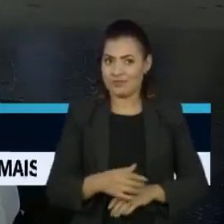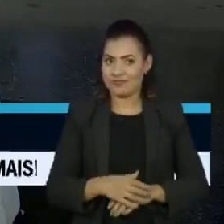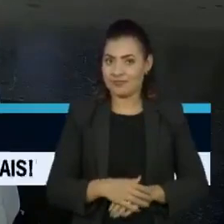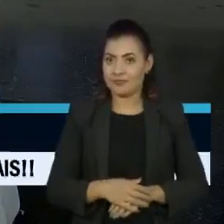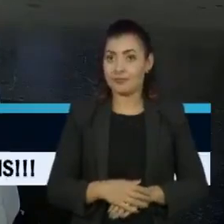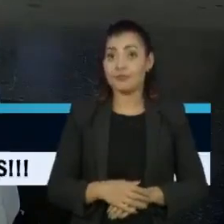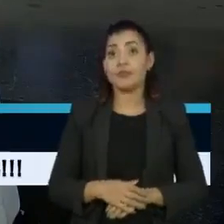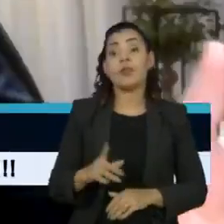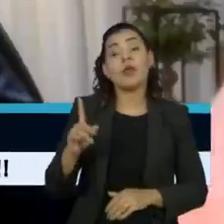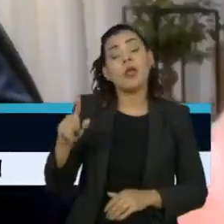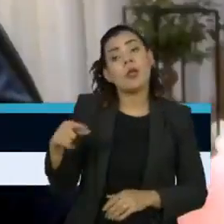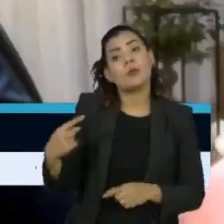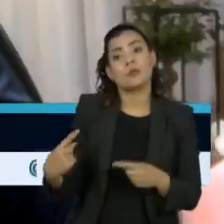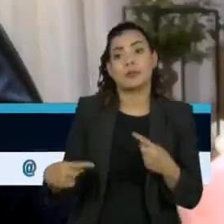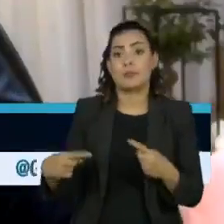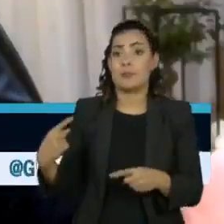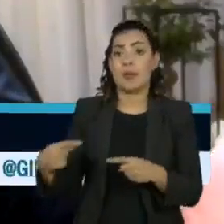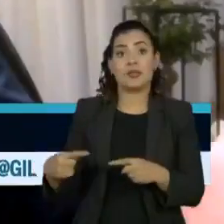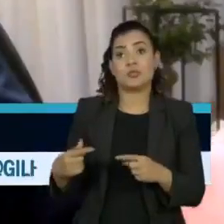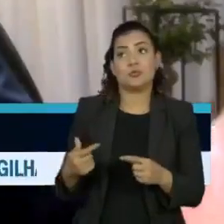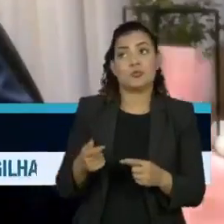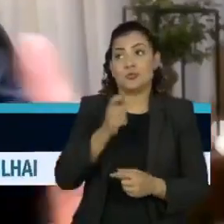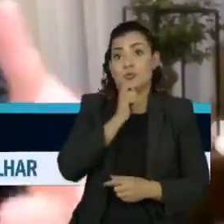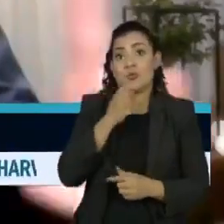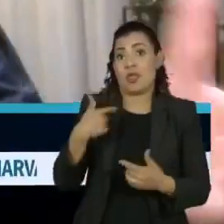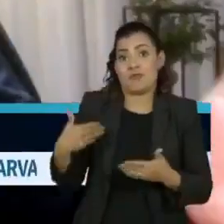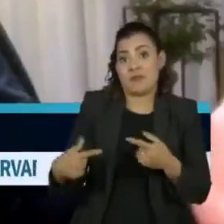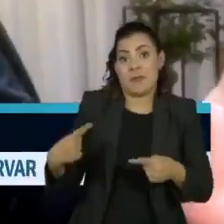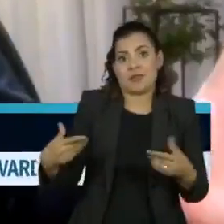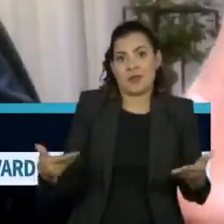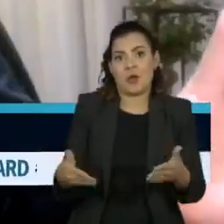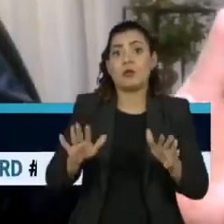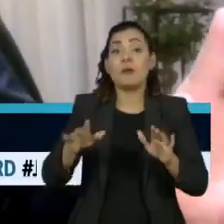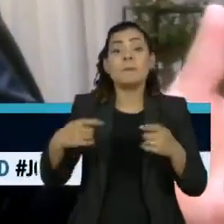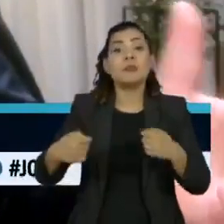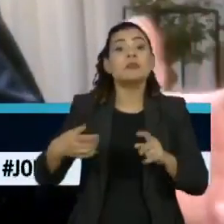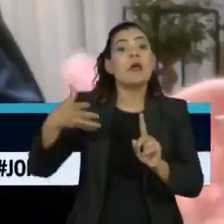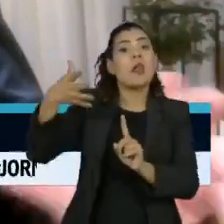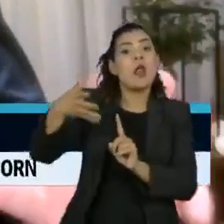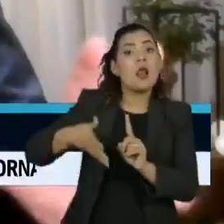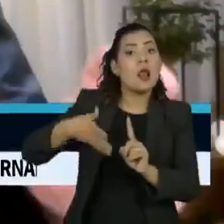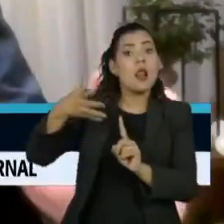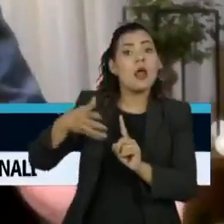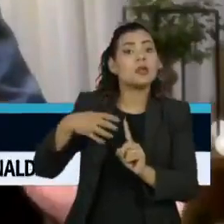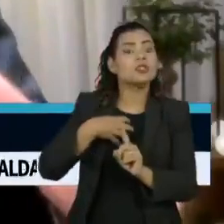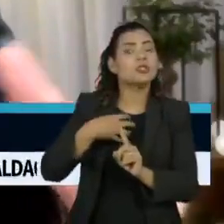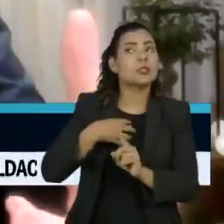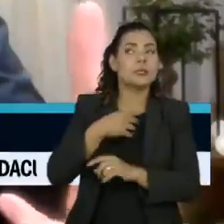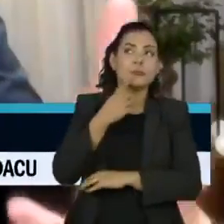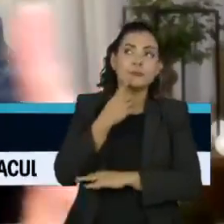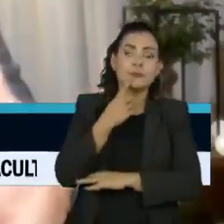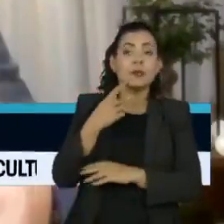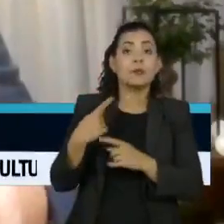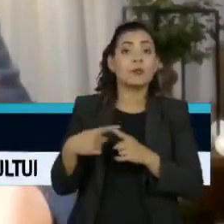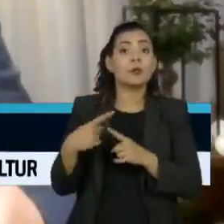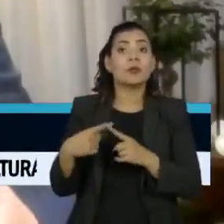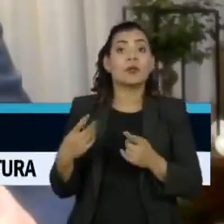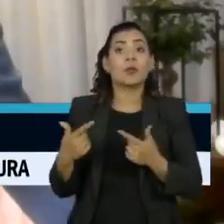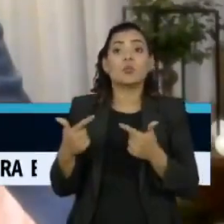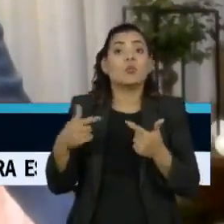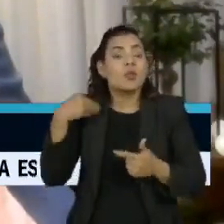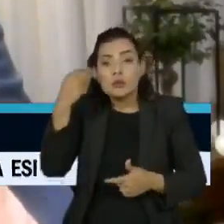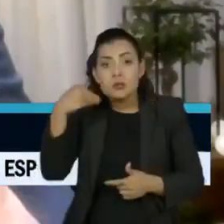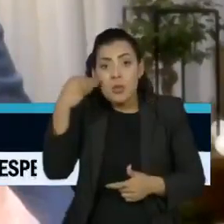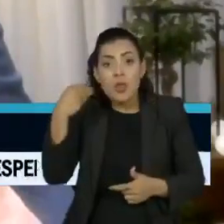Esse é um debate que não tinha sido feito. Ele terá de ser feito, afinal de contas, como lembrou o doutor Arnaldo, não há uma